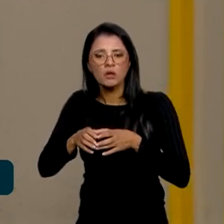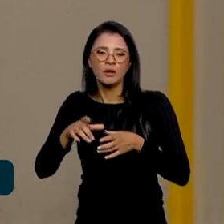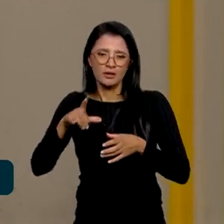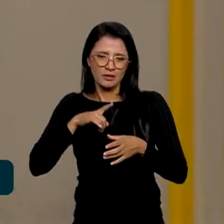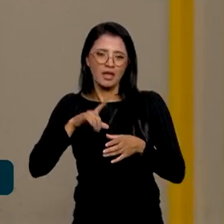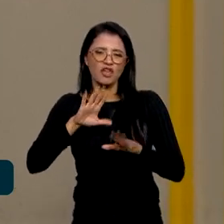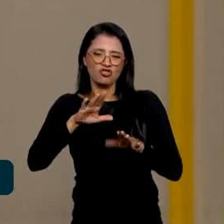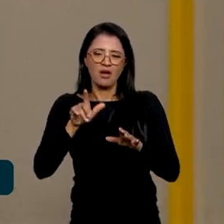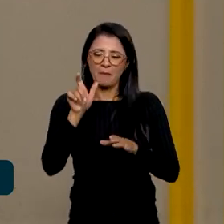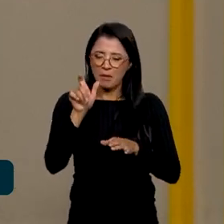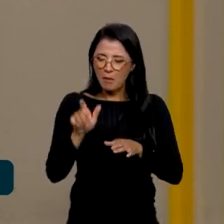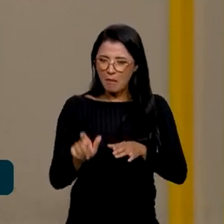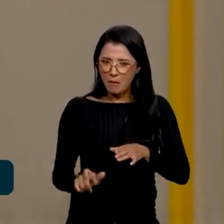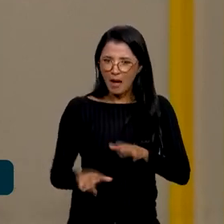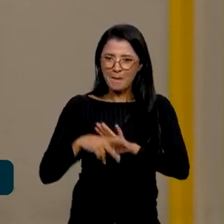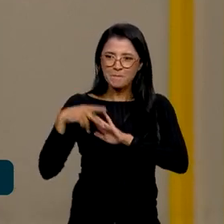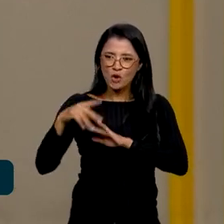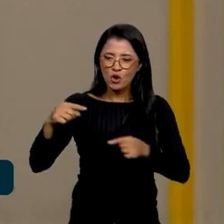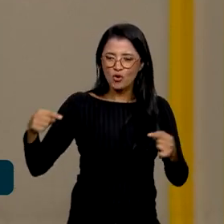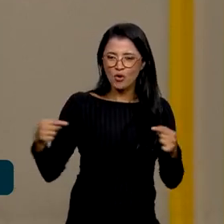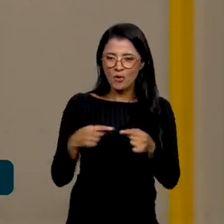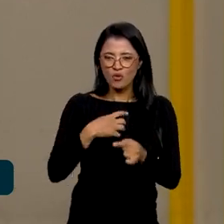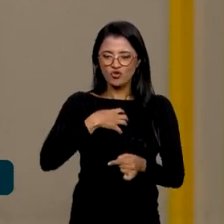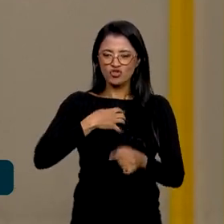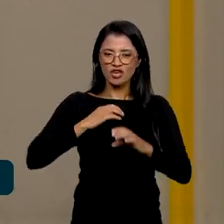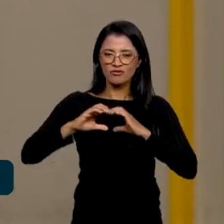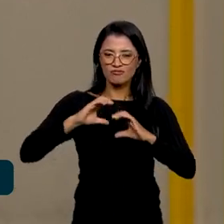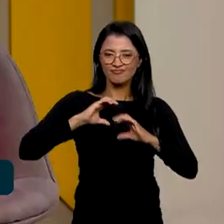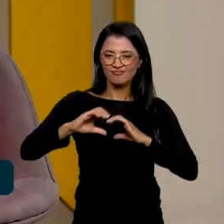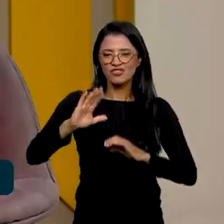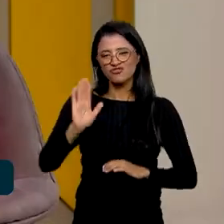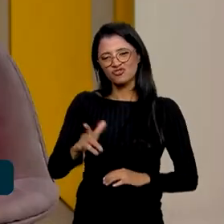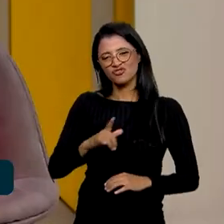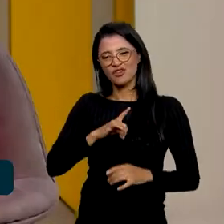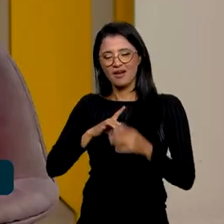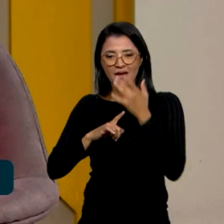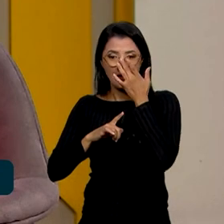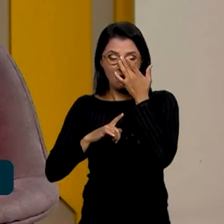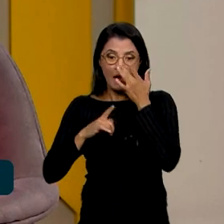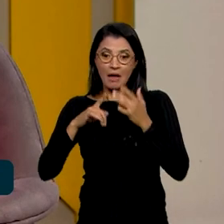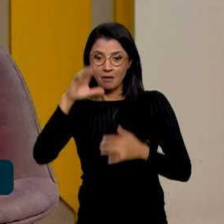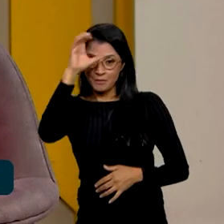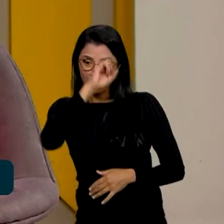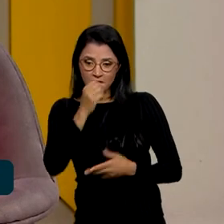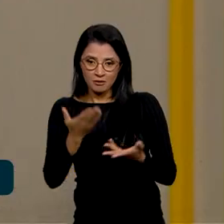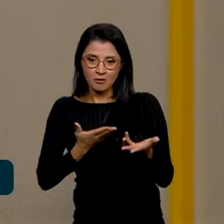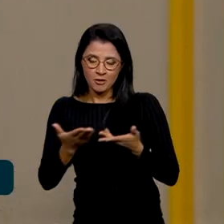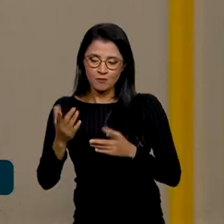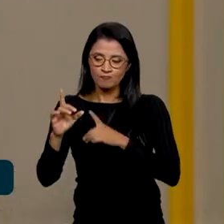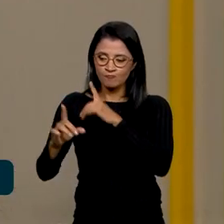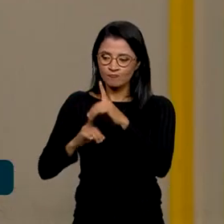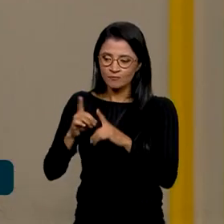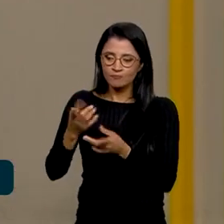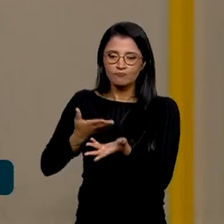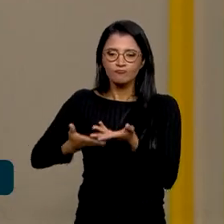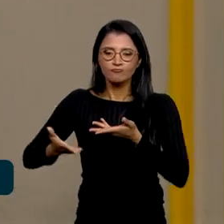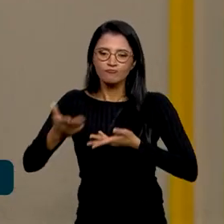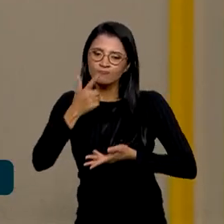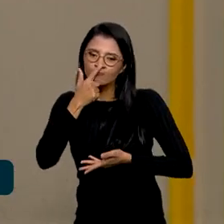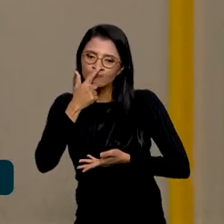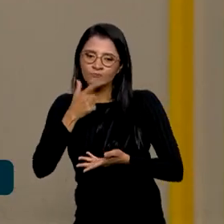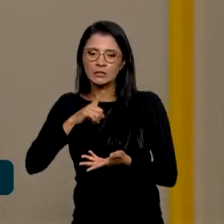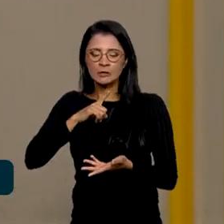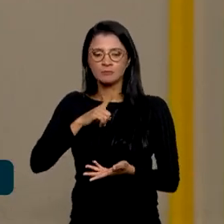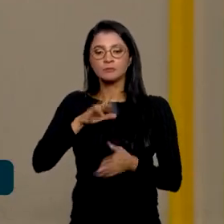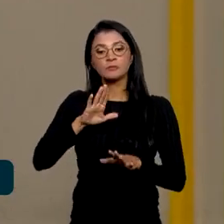terminologia, uma forma de se comunicar. Você aprender a criar essa autoridade, um diálogo de autoridade. E, ao